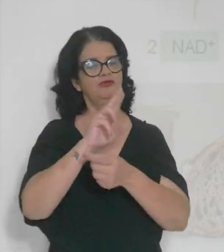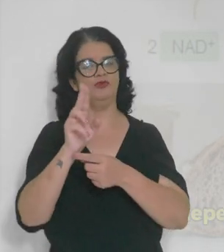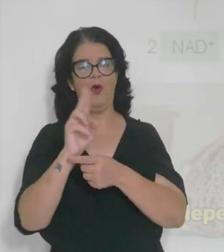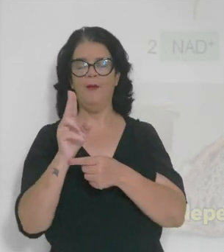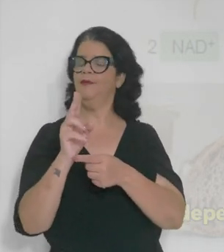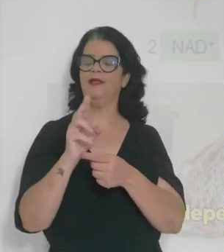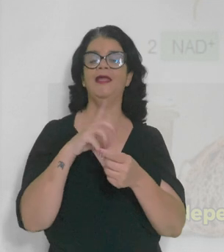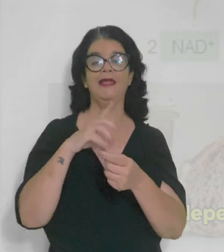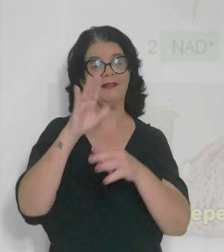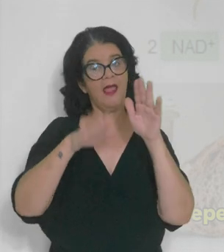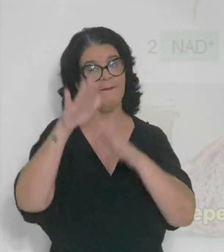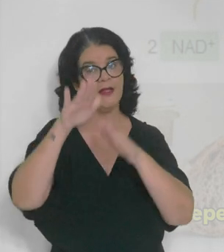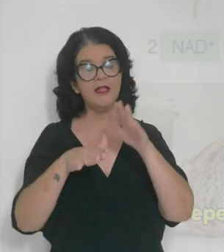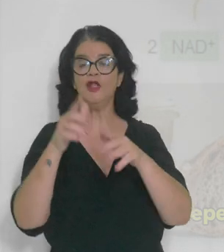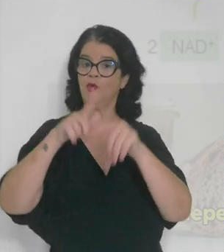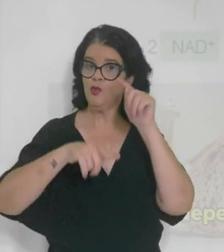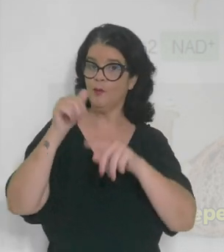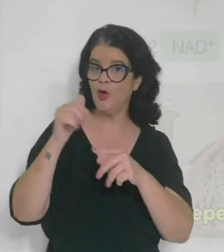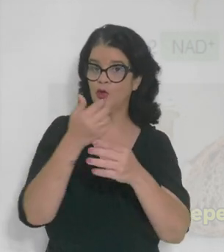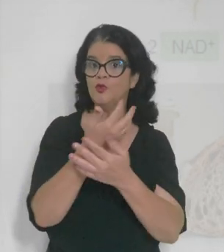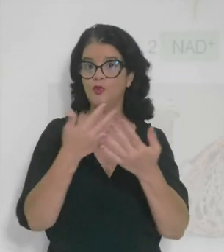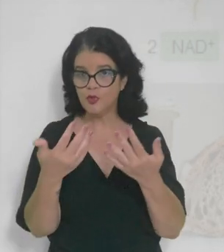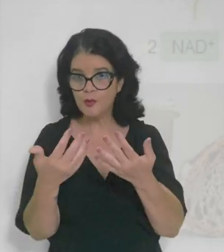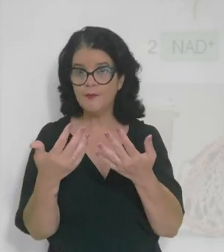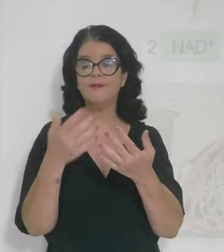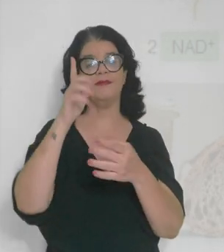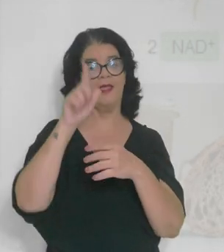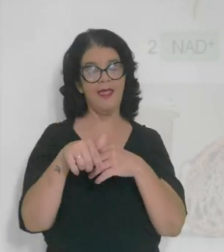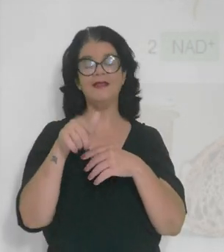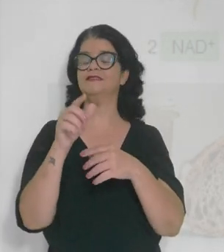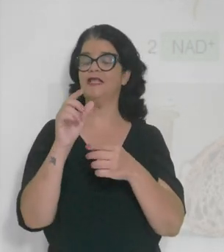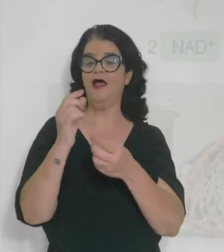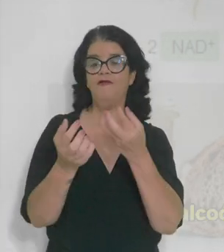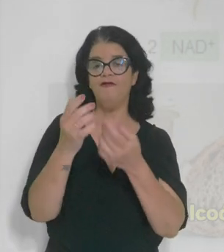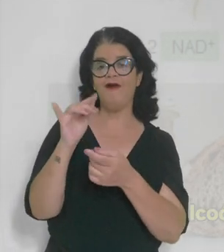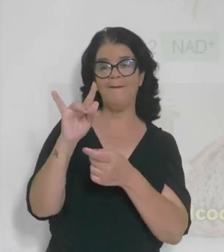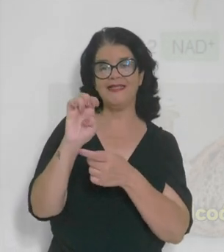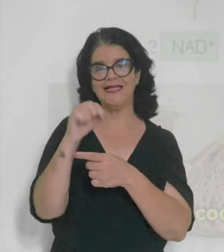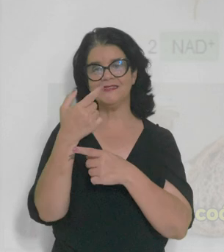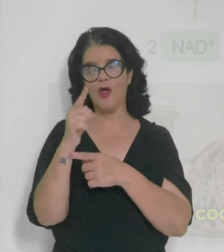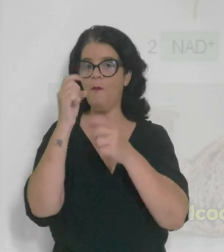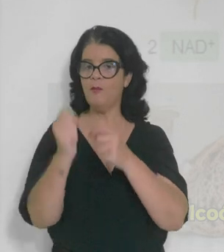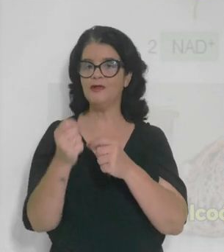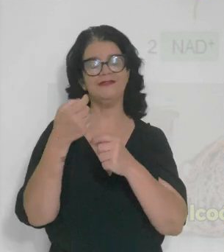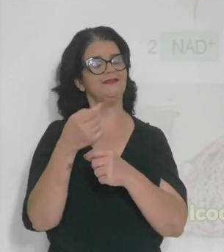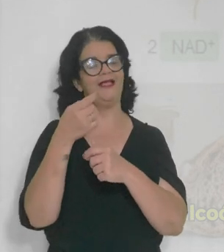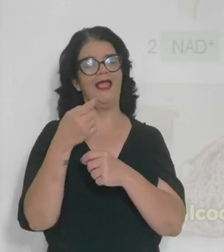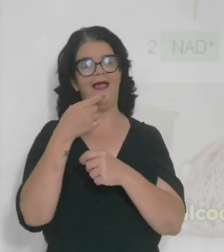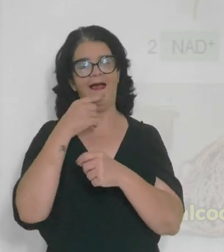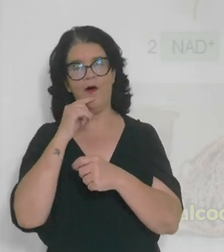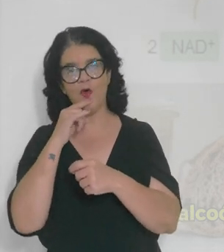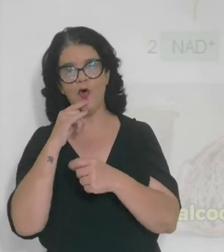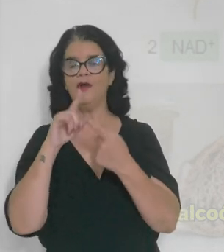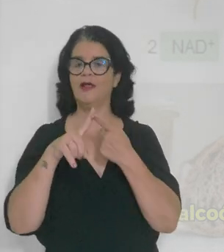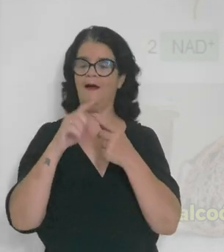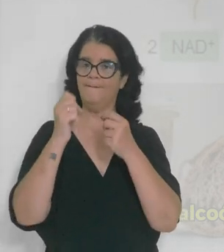E dependendo, pessoal, do produto, né? Essa fermentação, ela pode ser alcoólica e pode ser